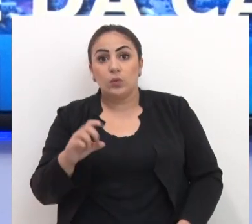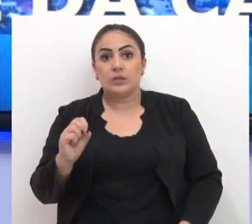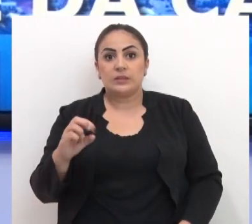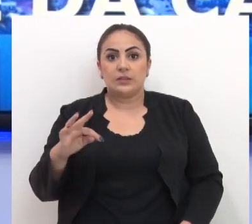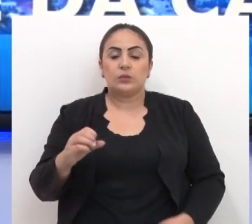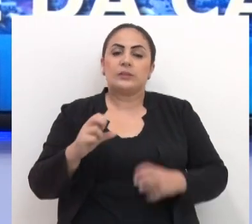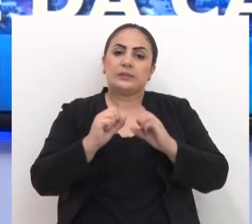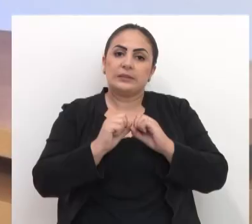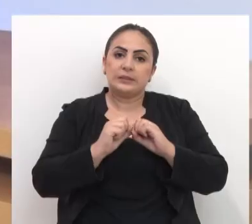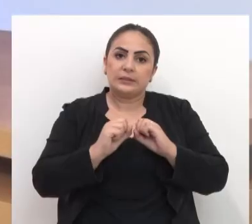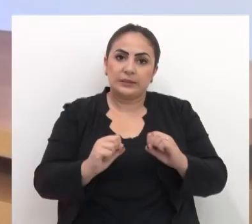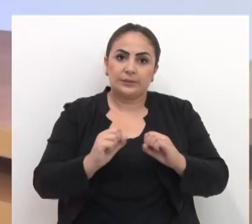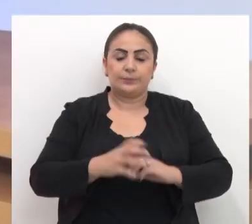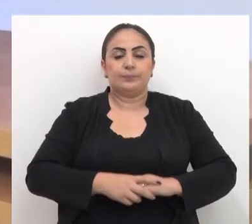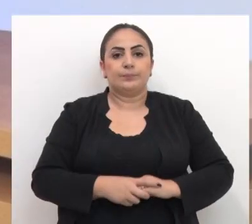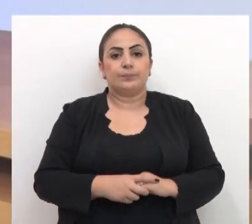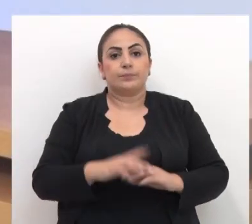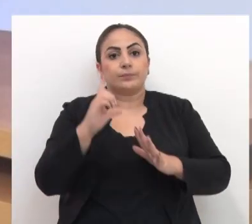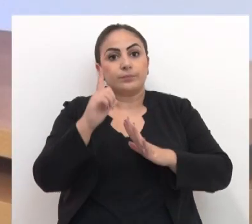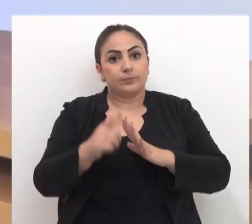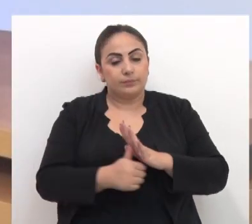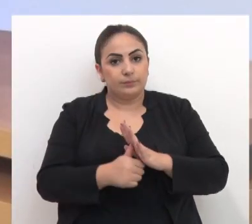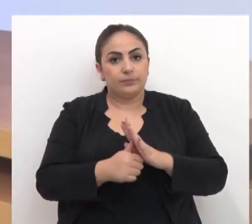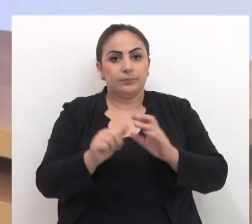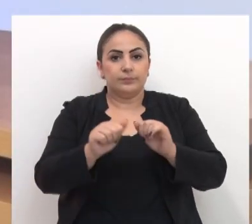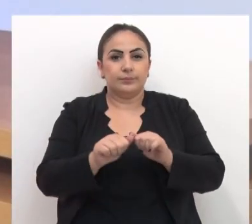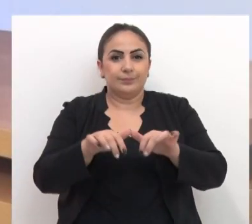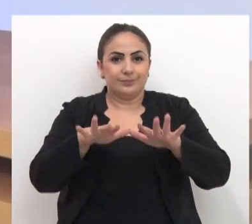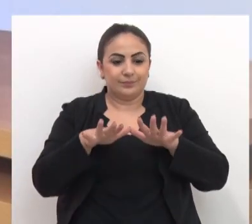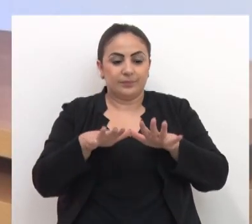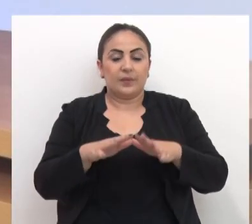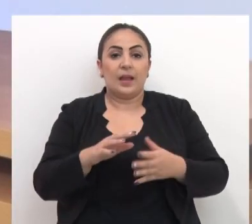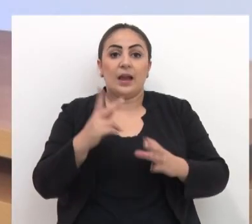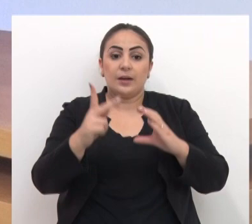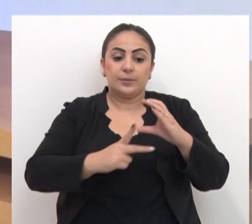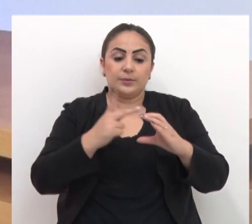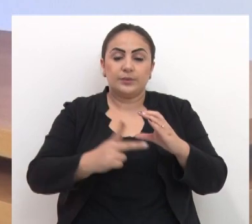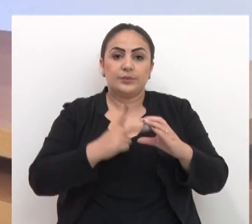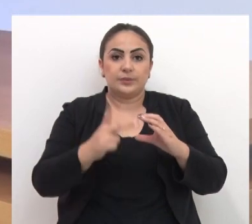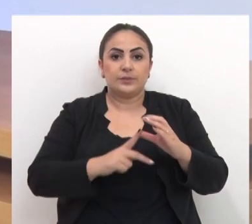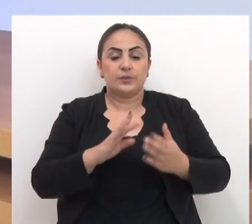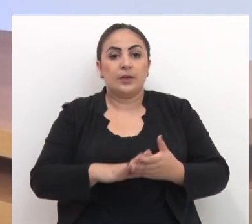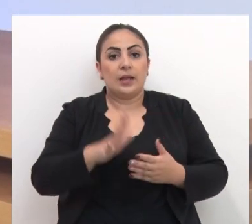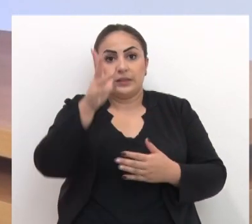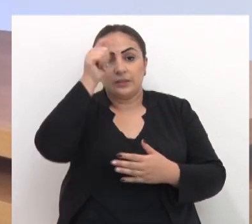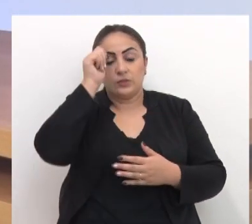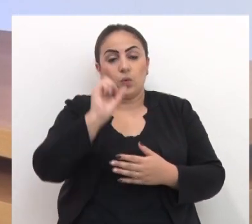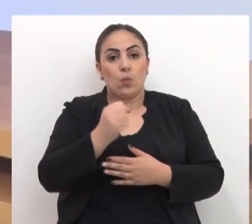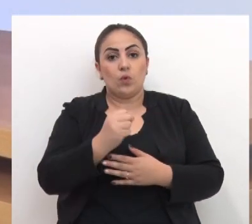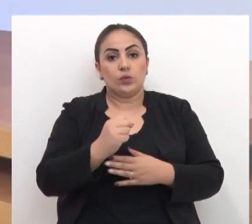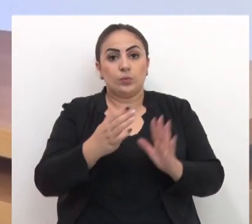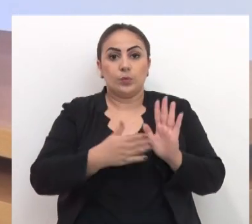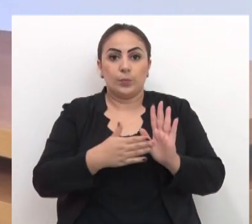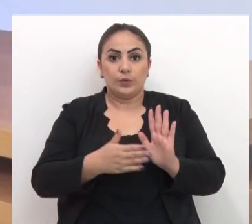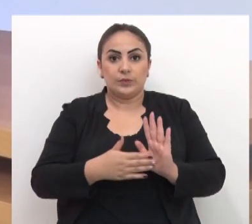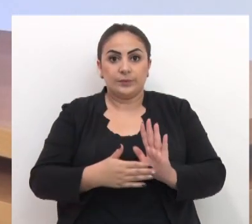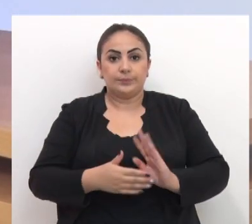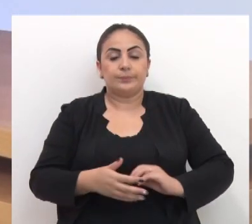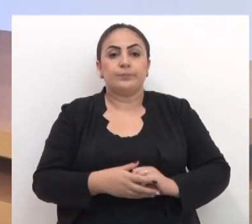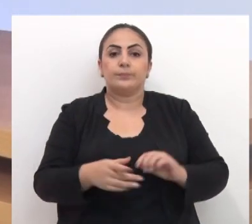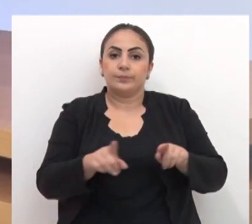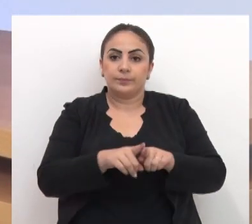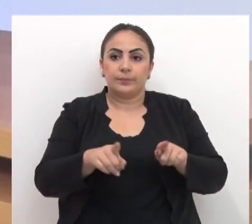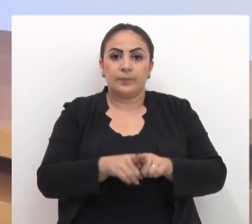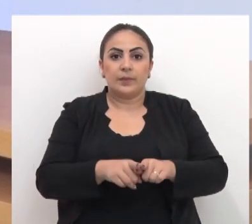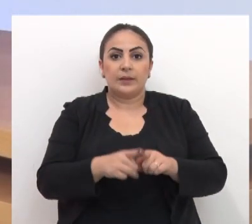os secretários. E logo em seguida, na sessão ordinária, a Câmara de Vereadores apreciou oito proposições,